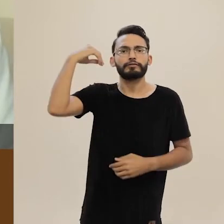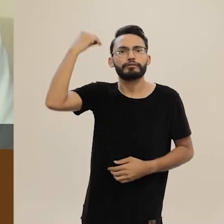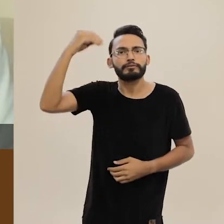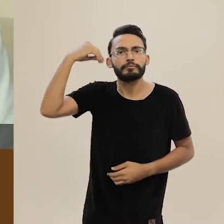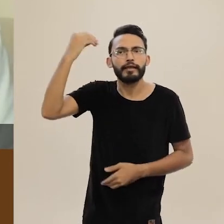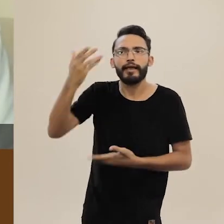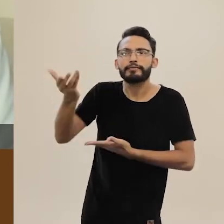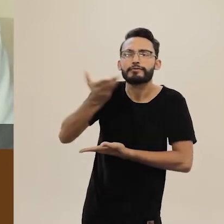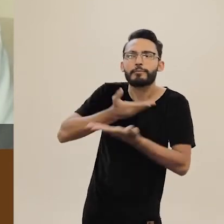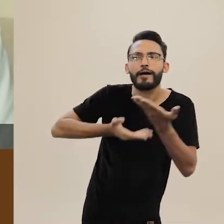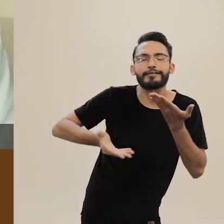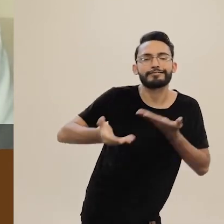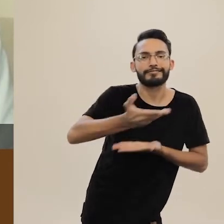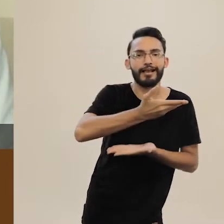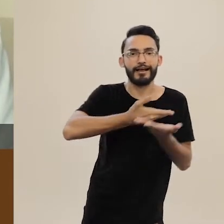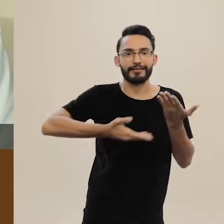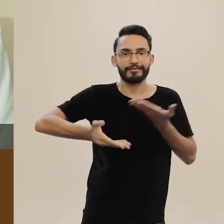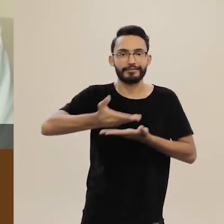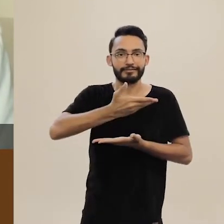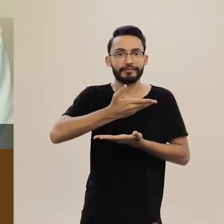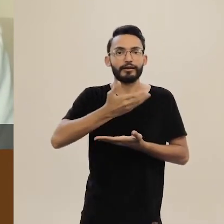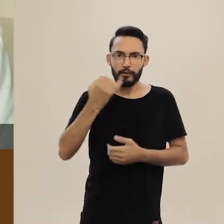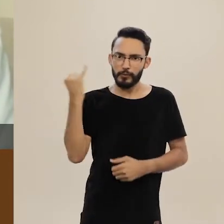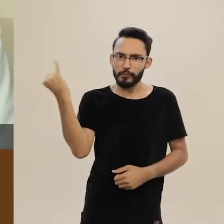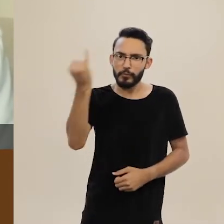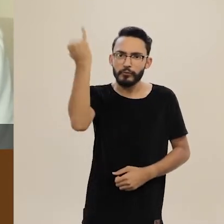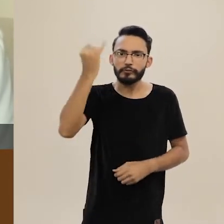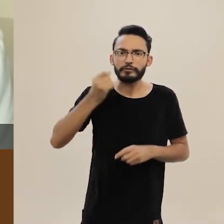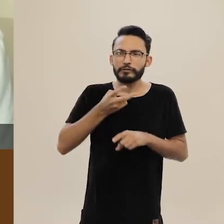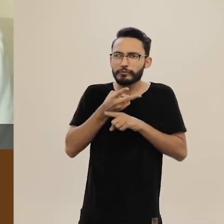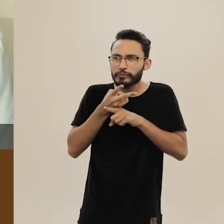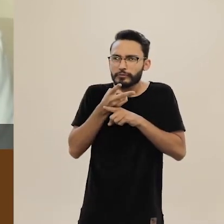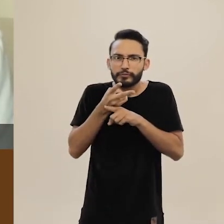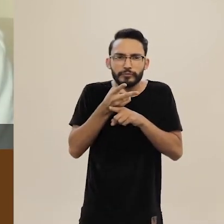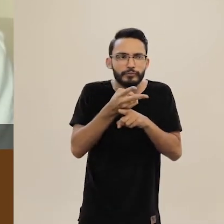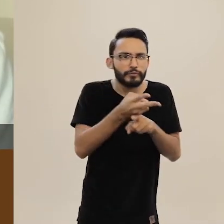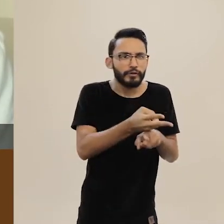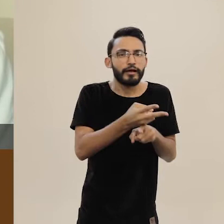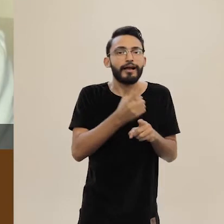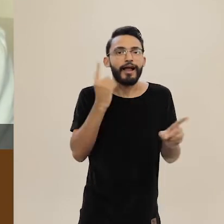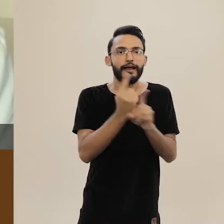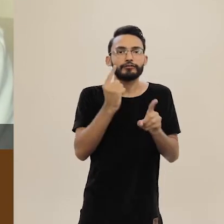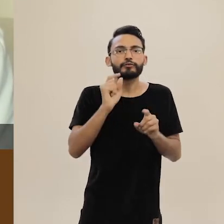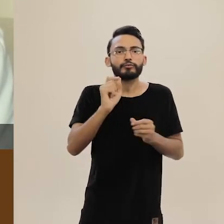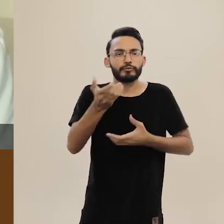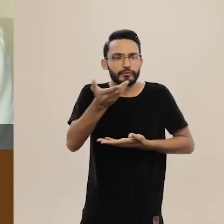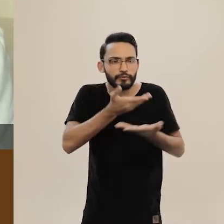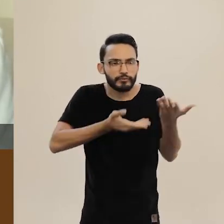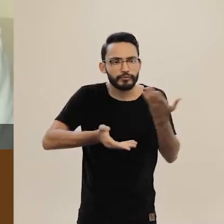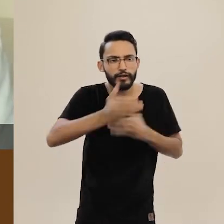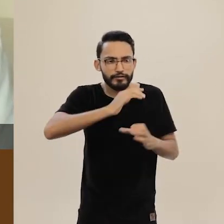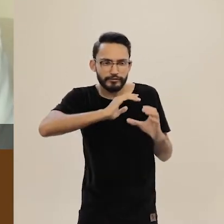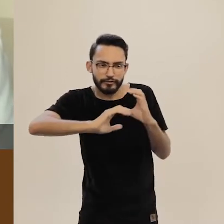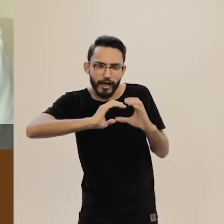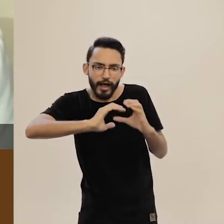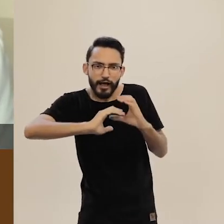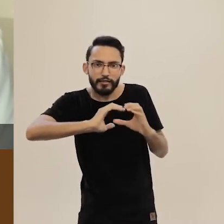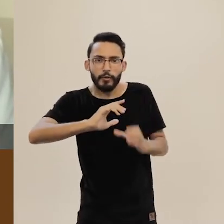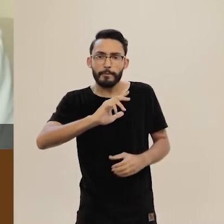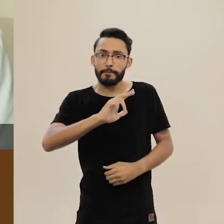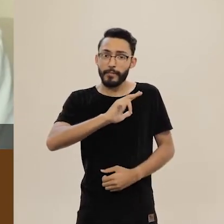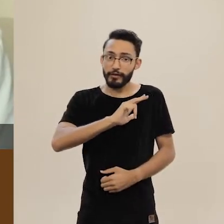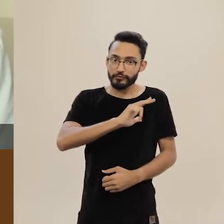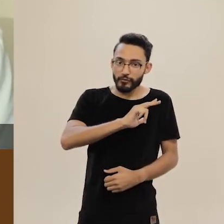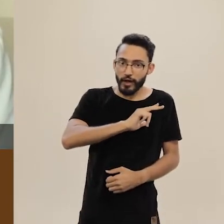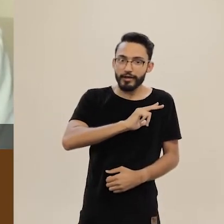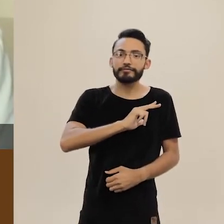e experiência compartilhada. Além disso, é importante buscar um espaço de diálogo para que se possa conversar sobre impressões